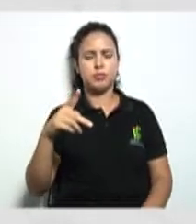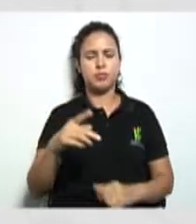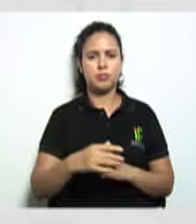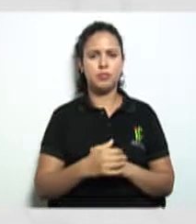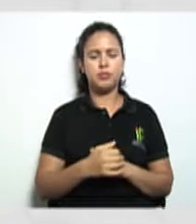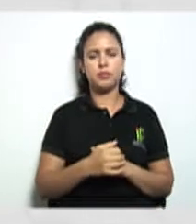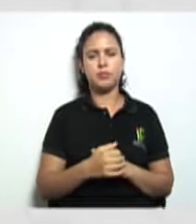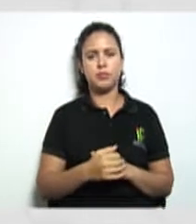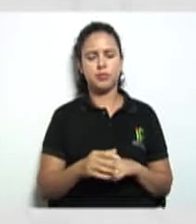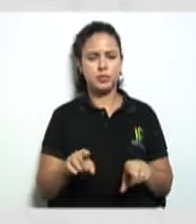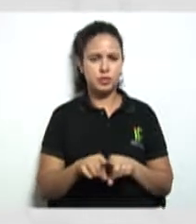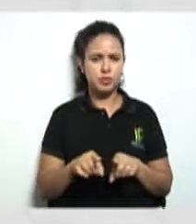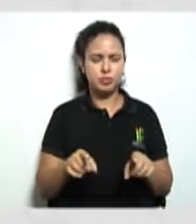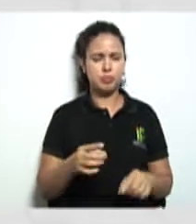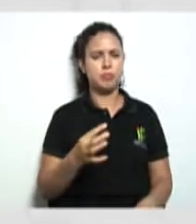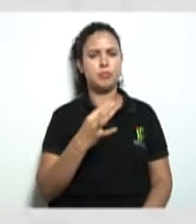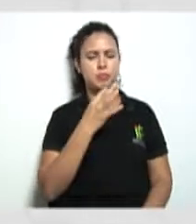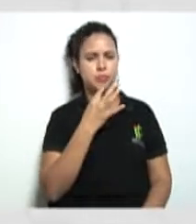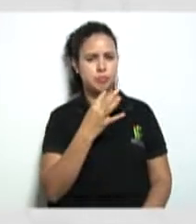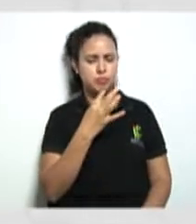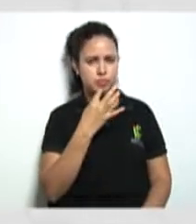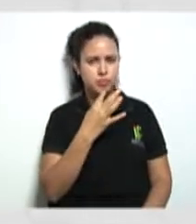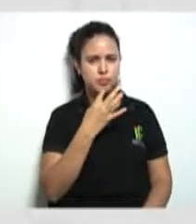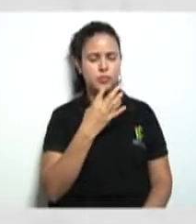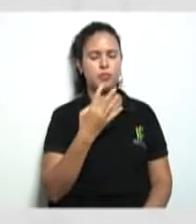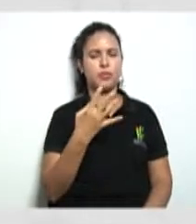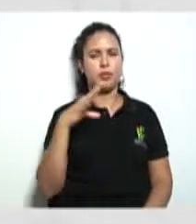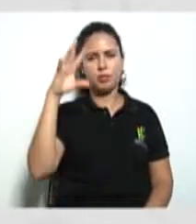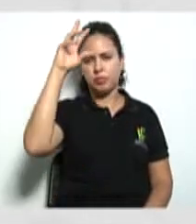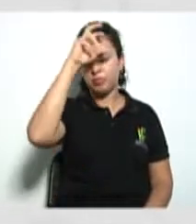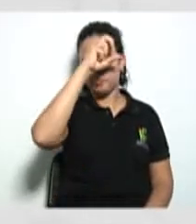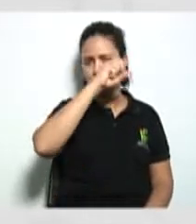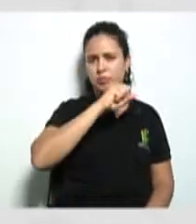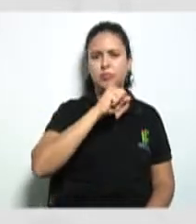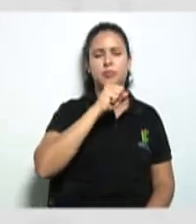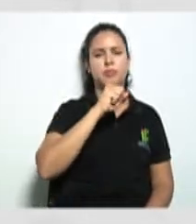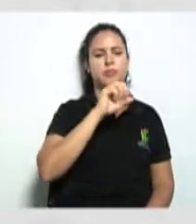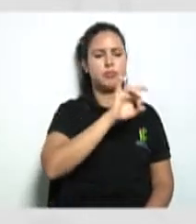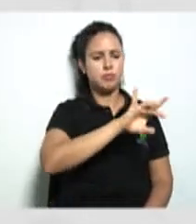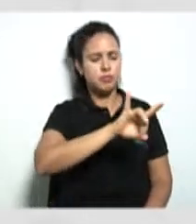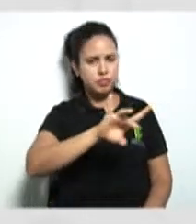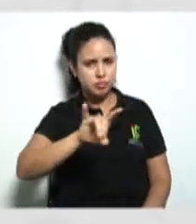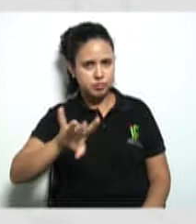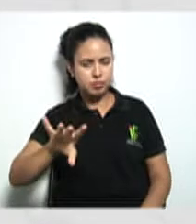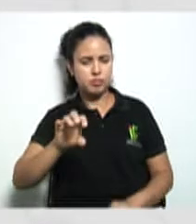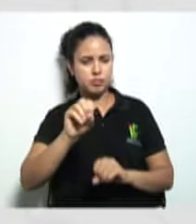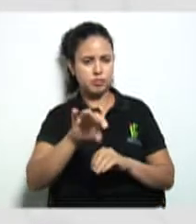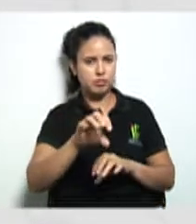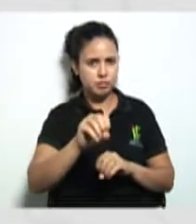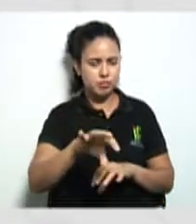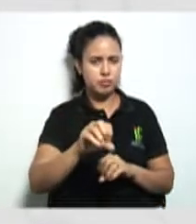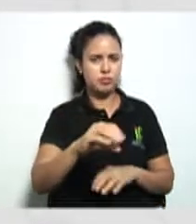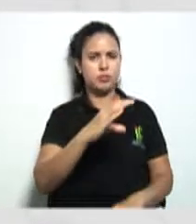e assimilar os conhecimentos básicos e as especificidades da educação cooperativista.